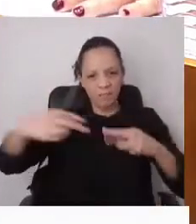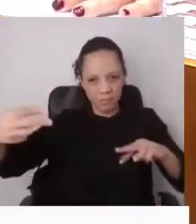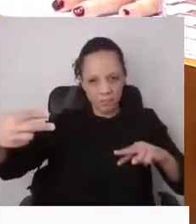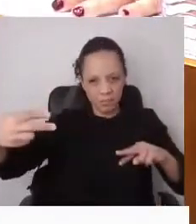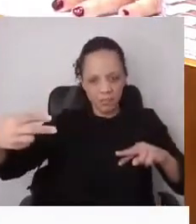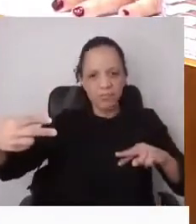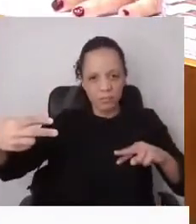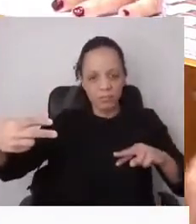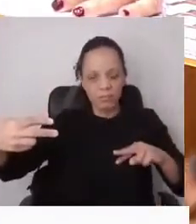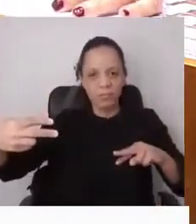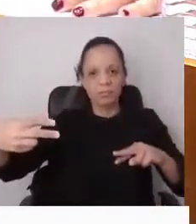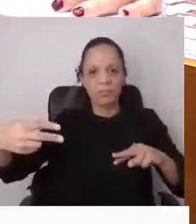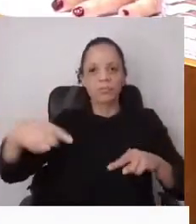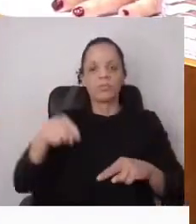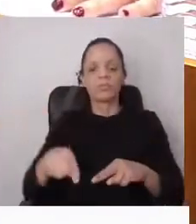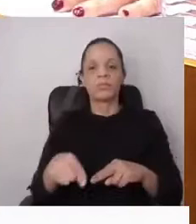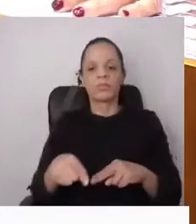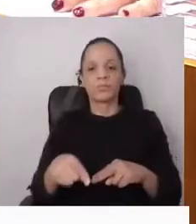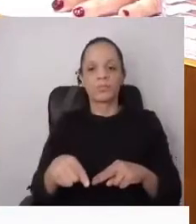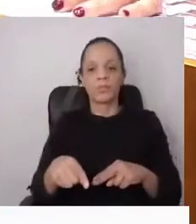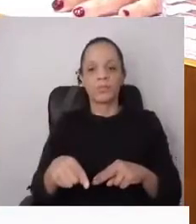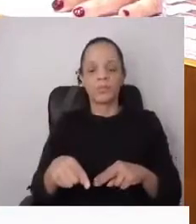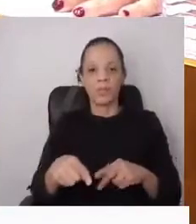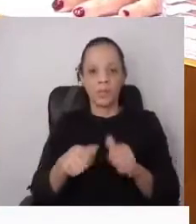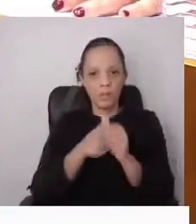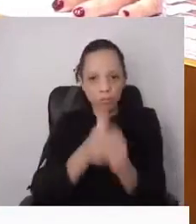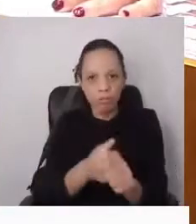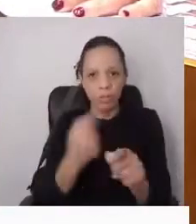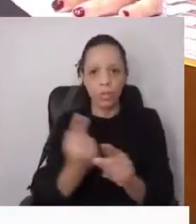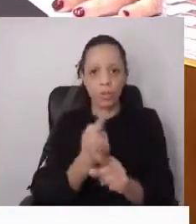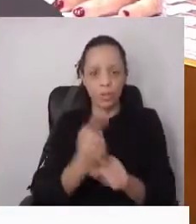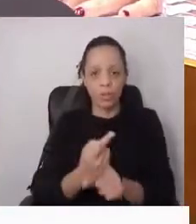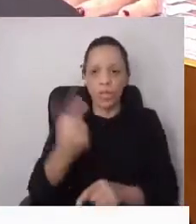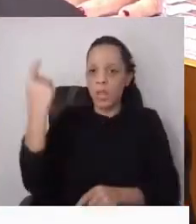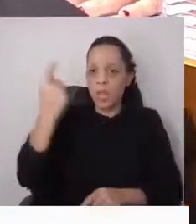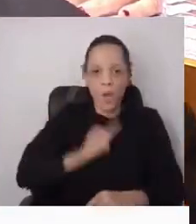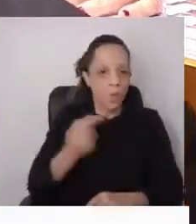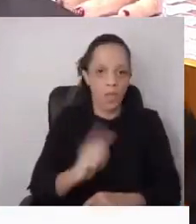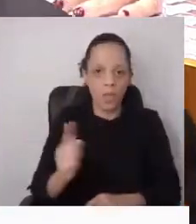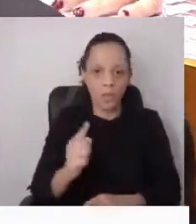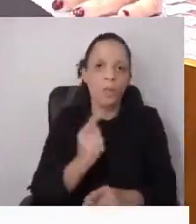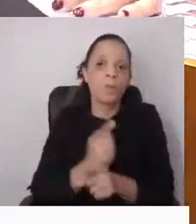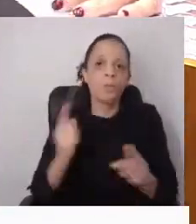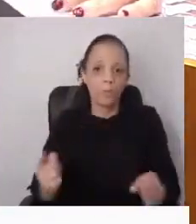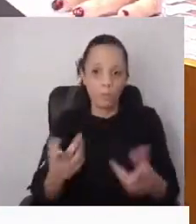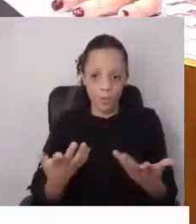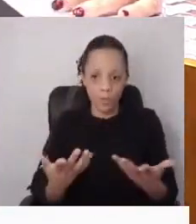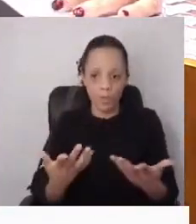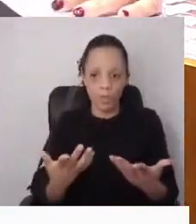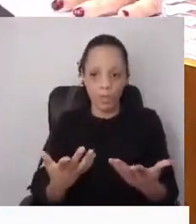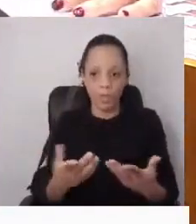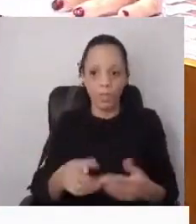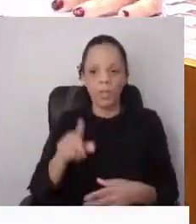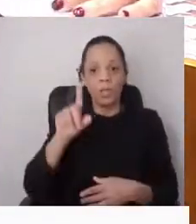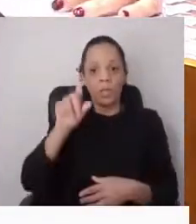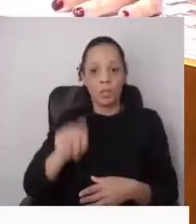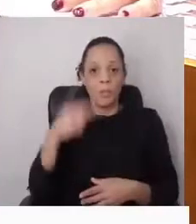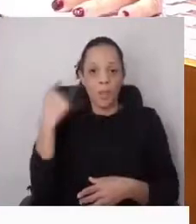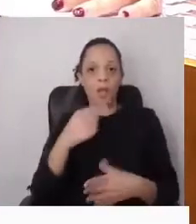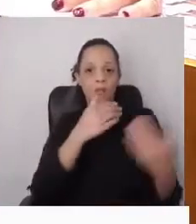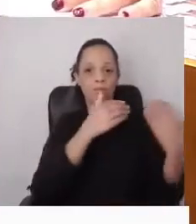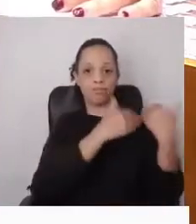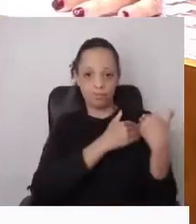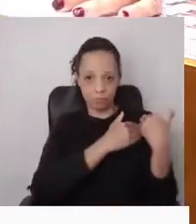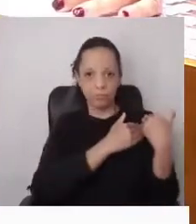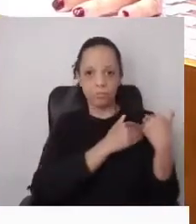algo que manifestamente não deve cumprir, porque há montante, existem responsabilidades de